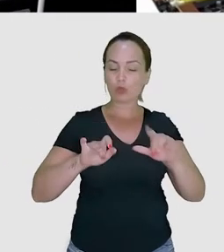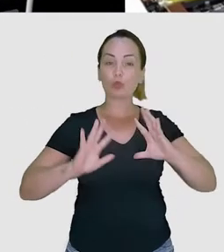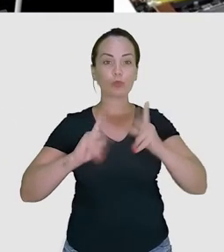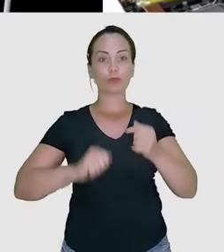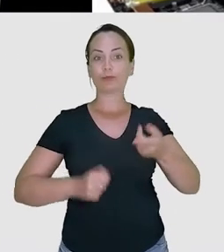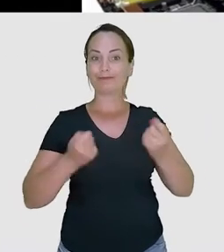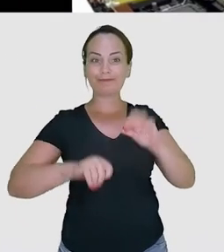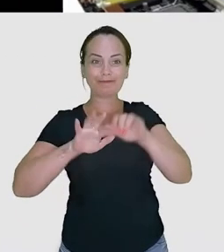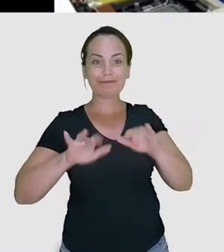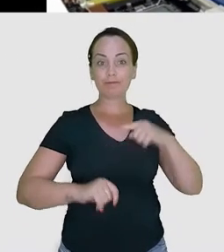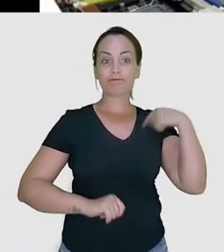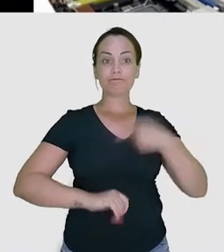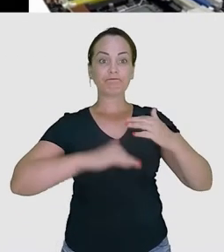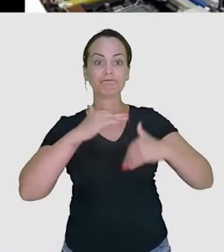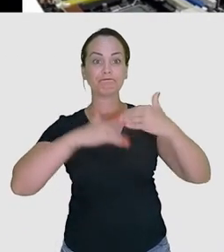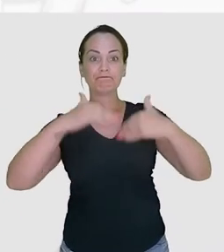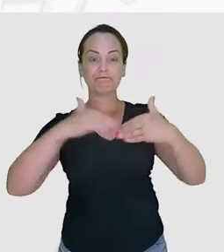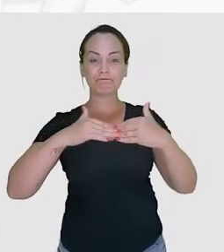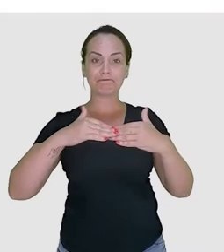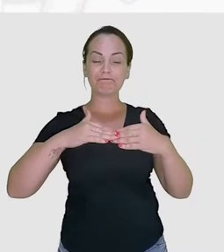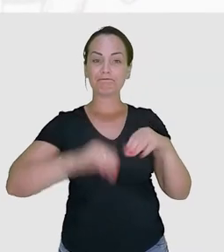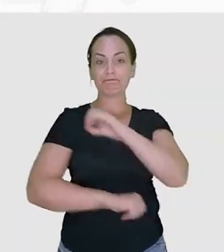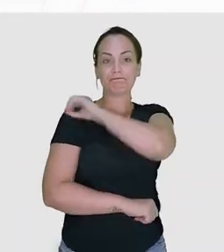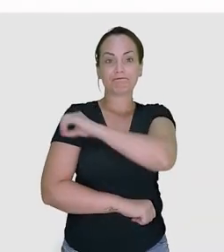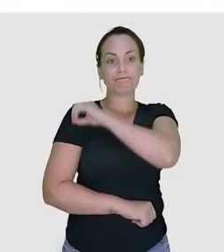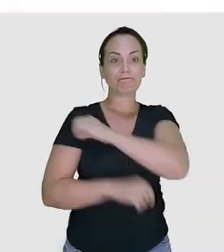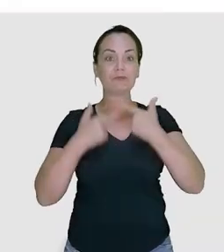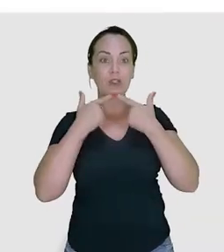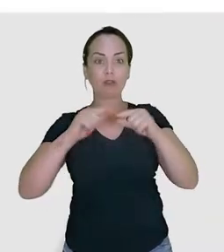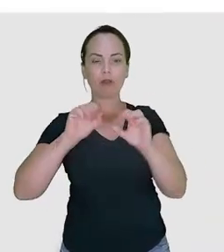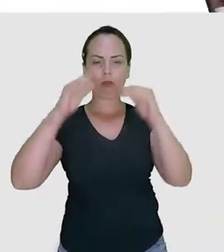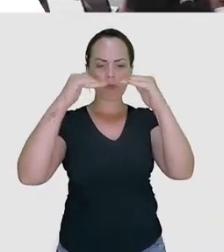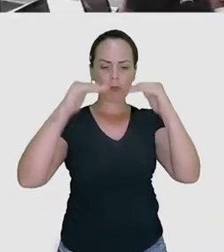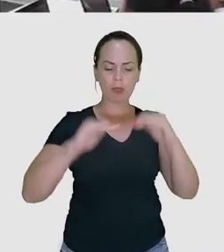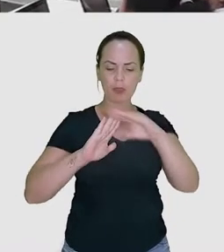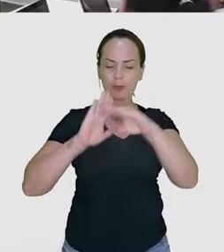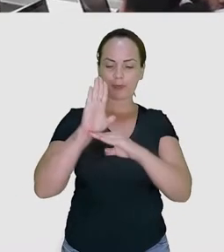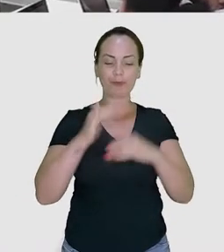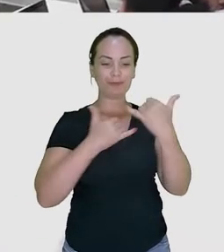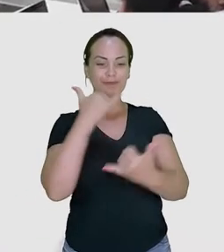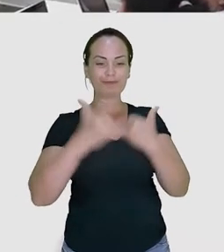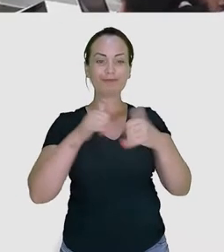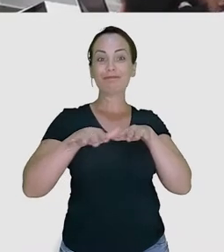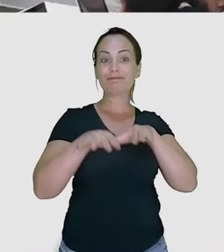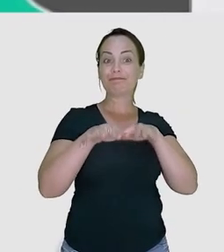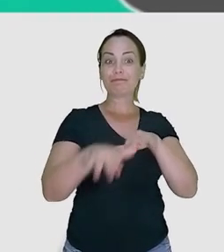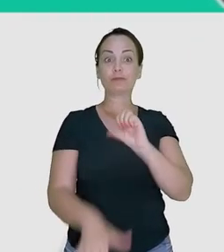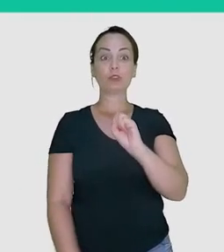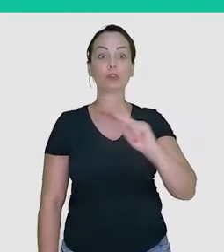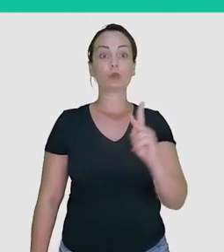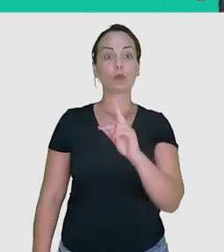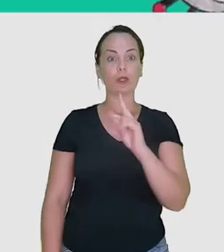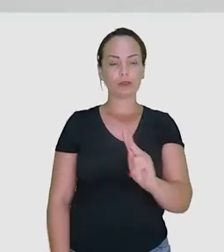botões, ecrãs e tudo mais que você consegue tocar de uma máquina. Nós desenvolvemos oficinas de cultura digital que unem linguagem de